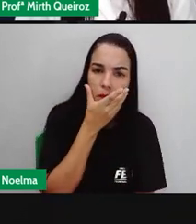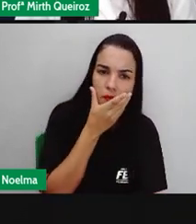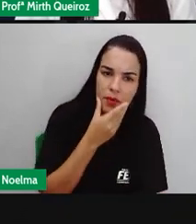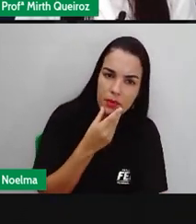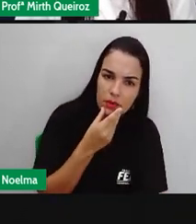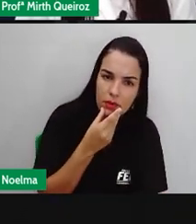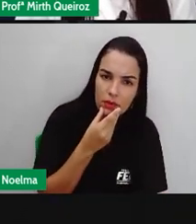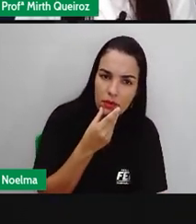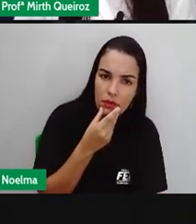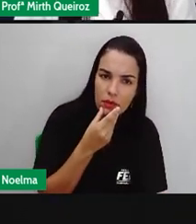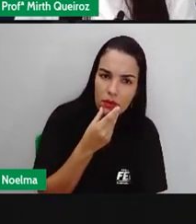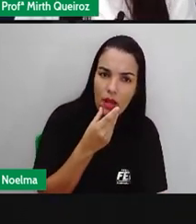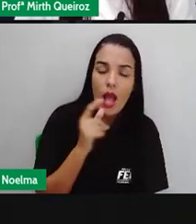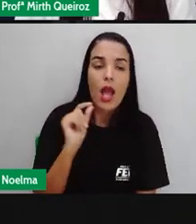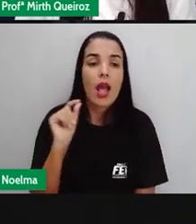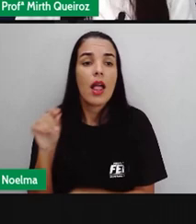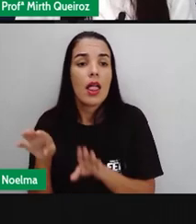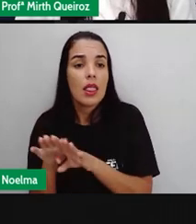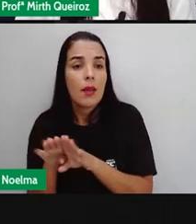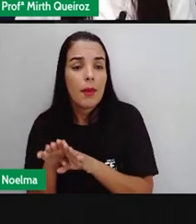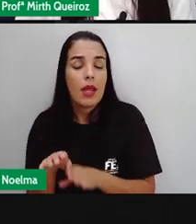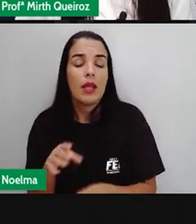lindo, gata, linda.